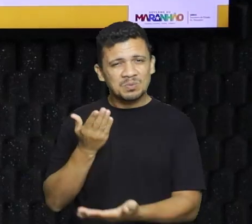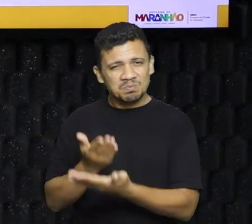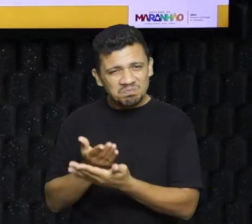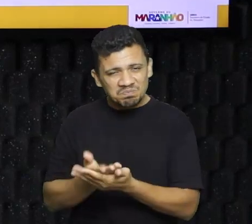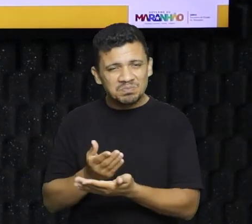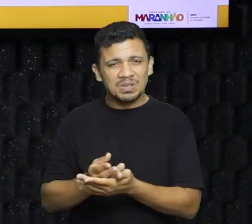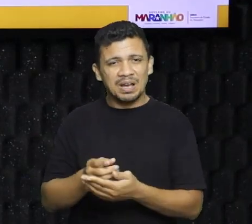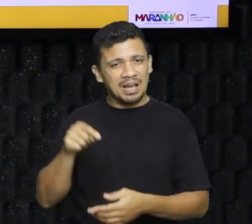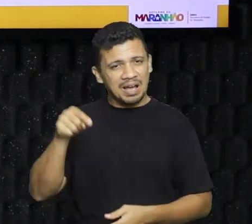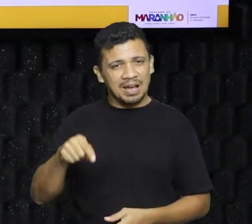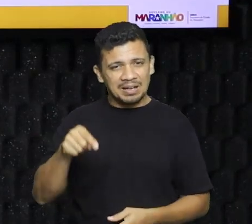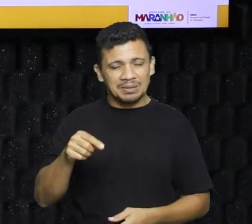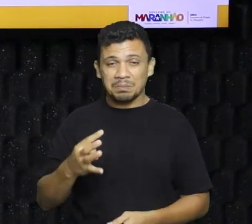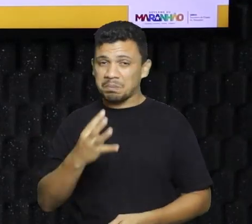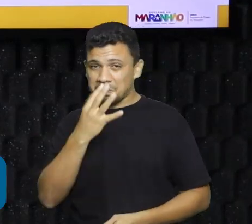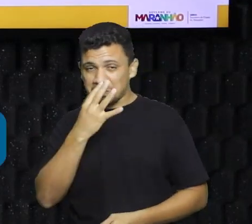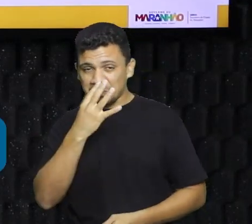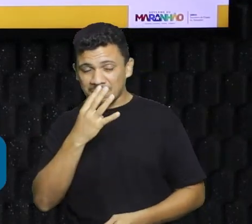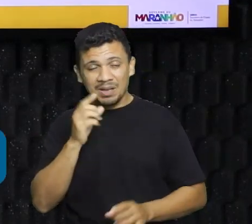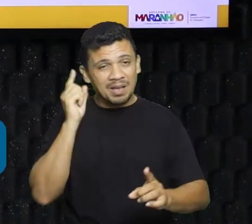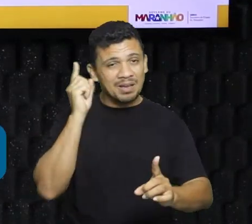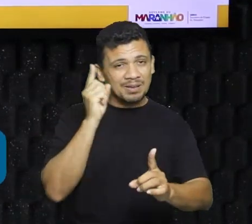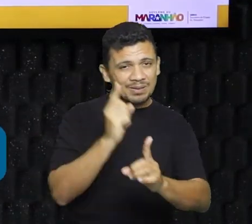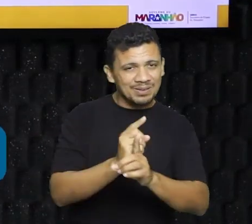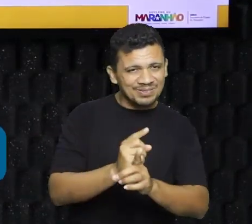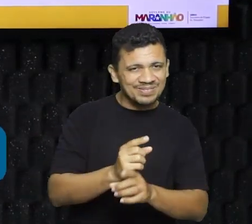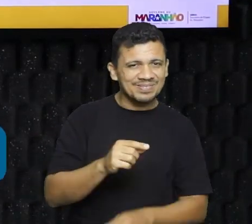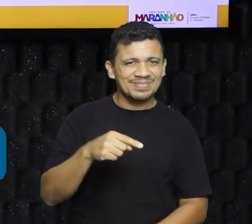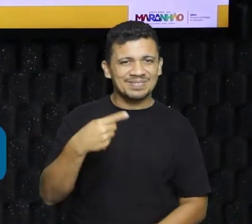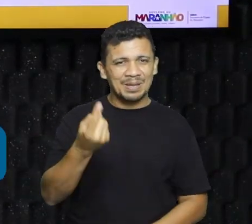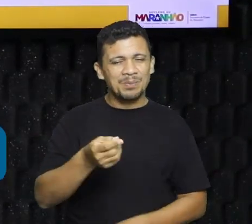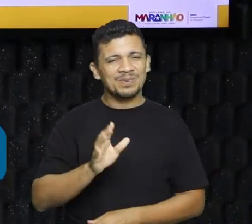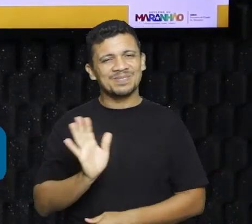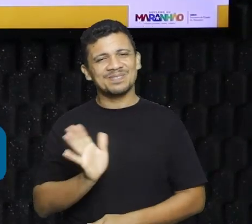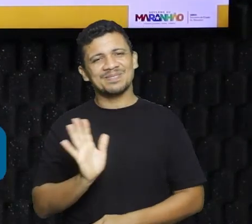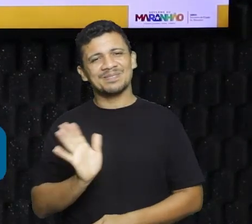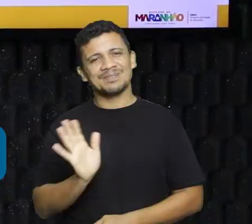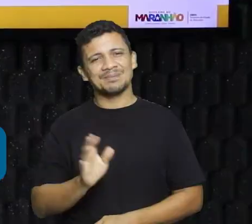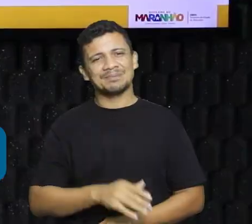o nosso canal E nos vemos em uma próxima oportunidade Até mais, tchau, tchau